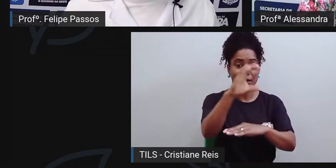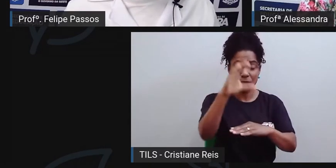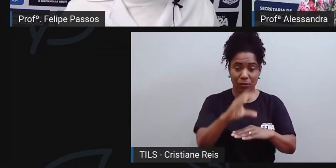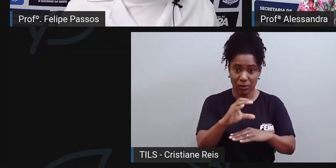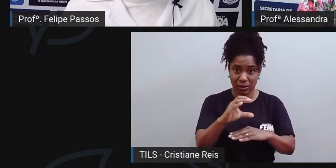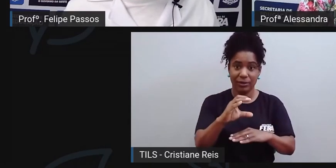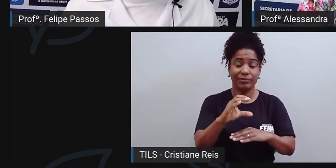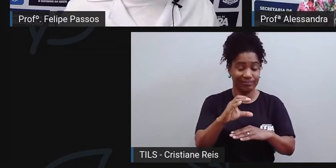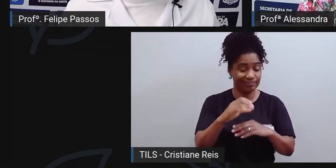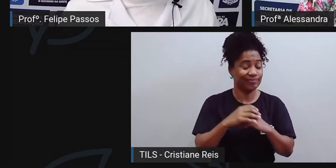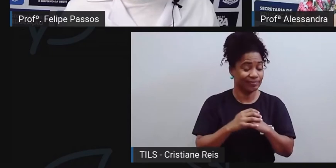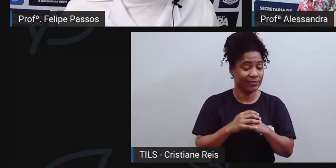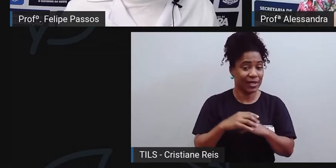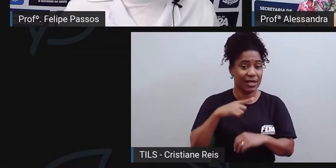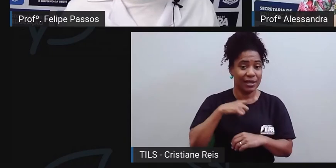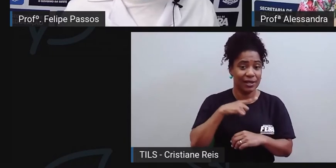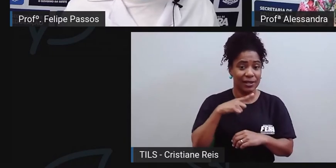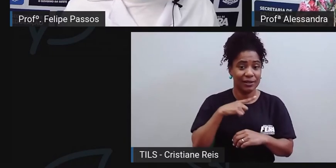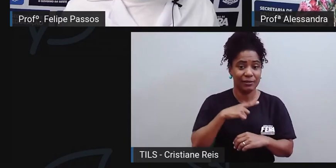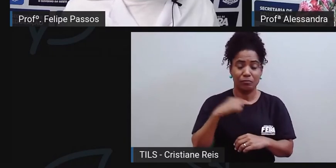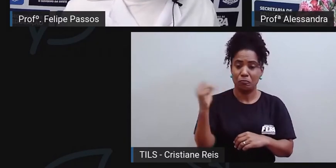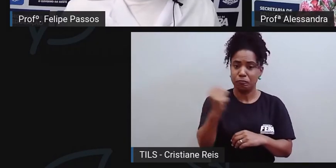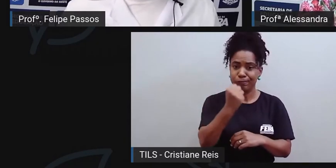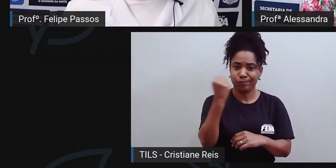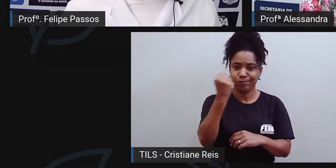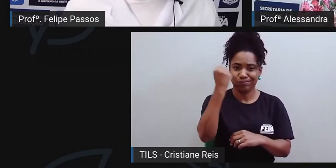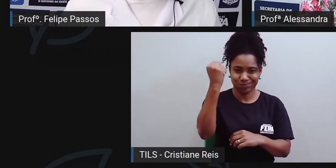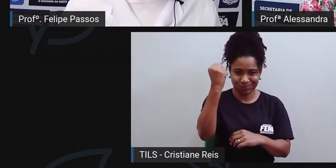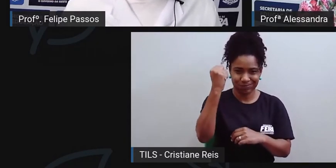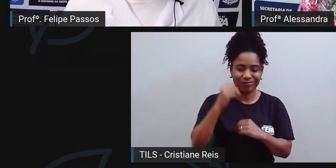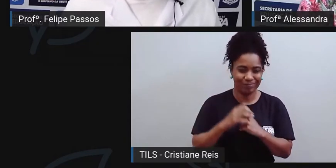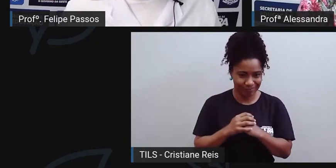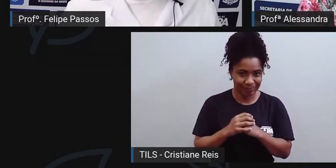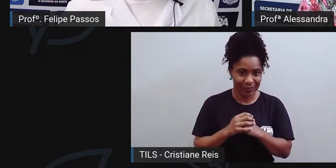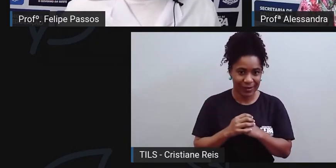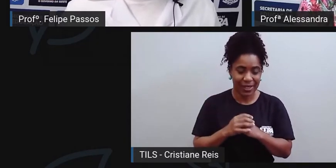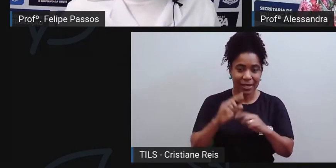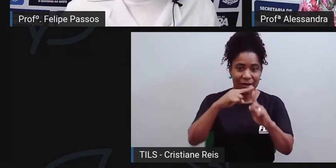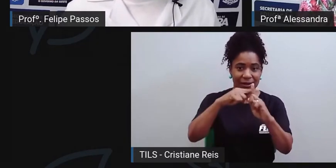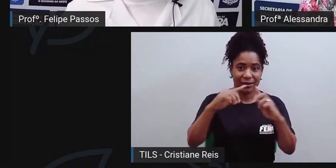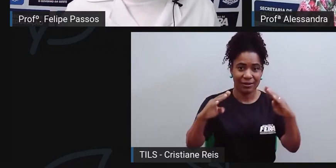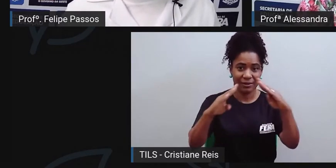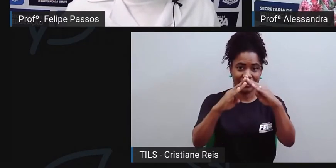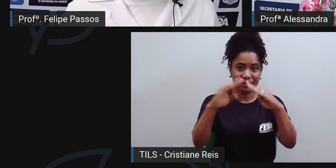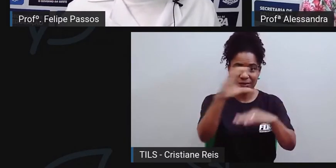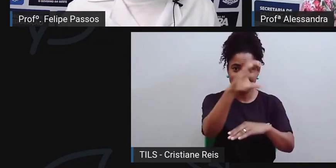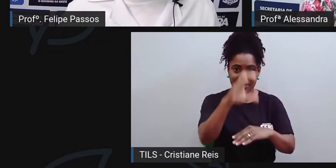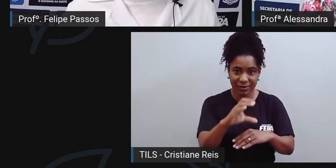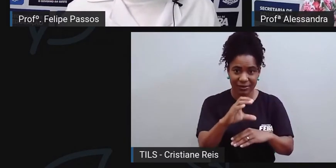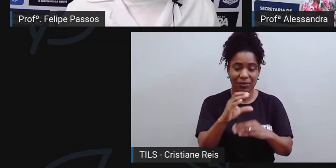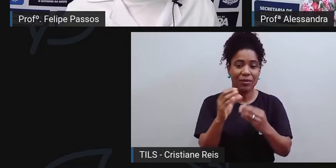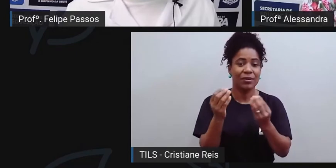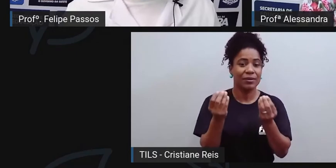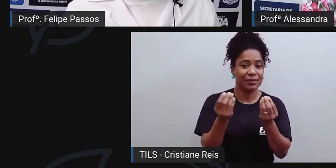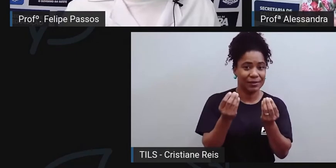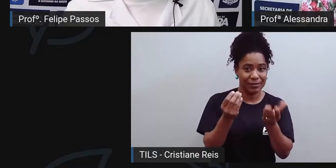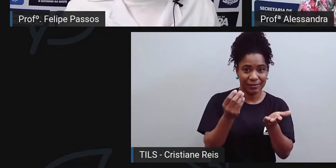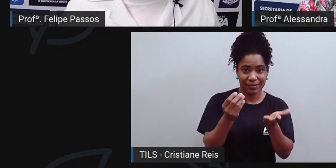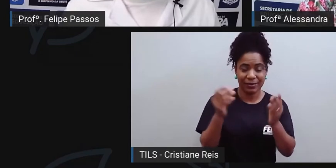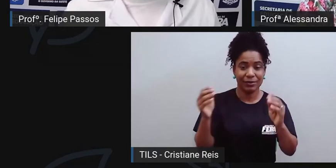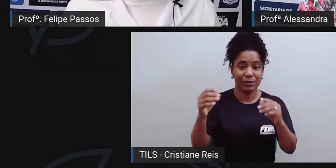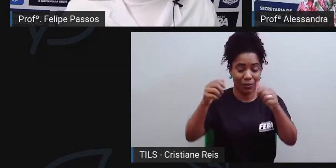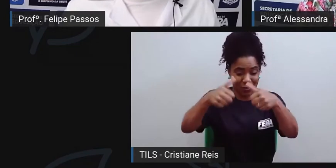Então, é uma junção muito grande desse processo de consolidação, de